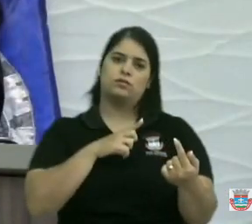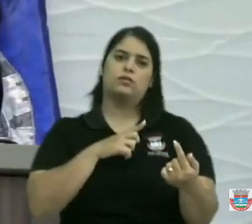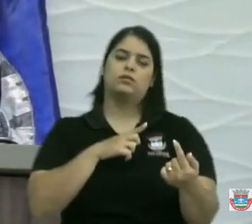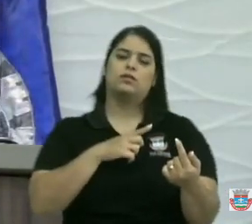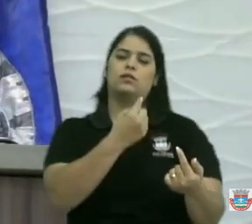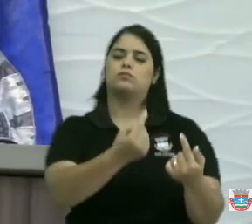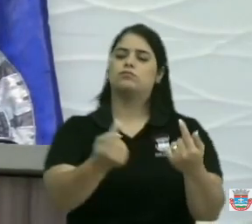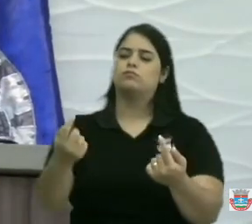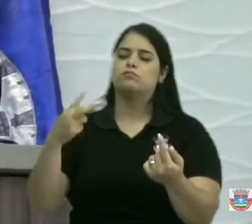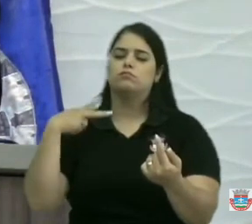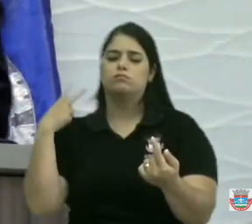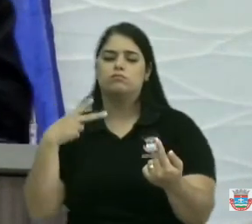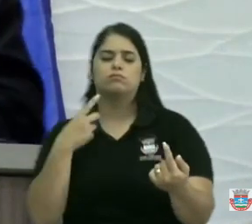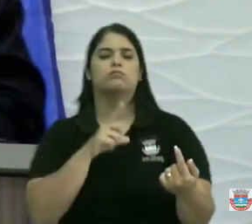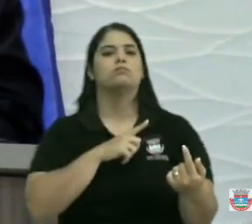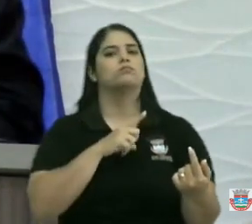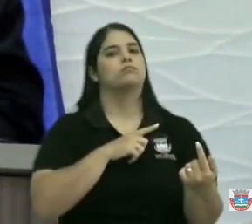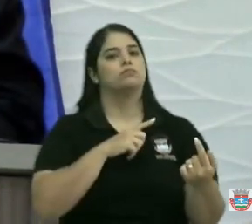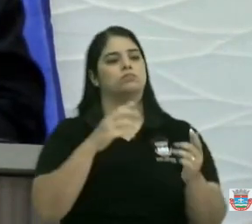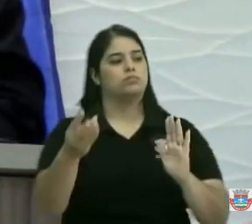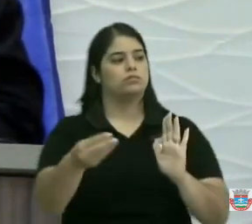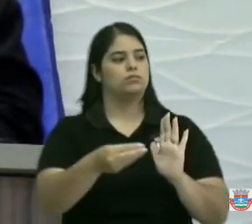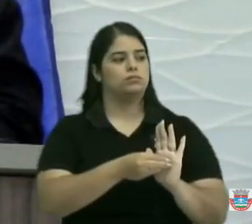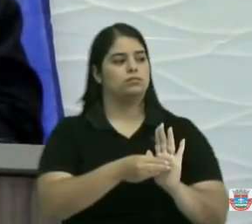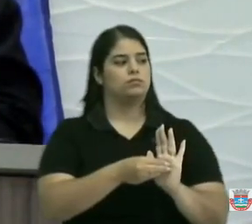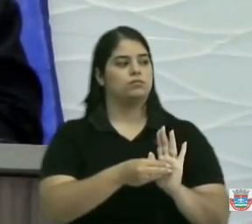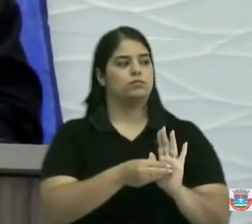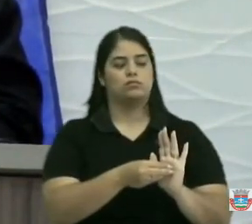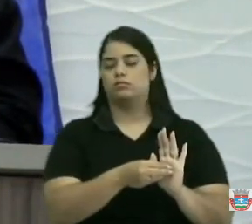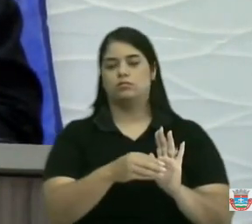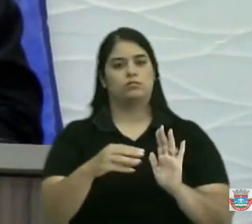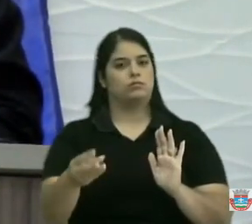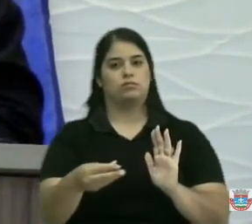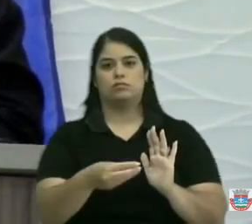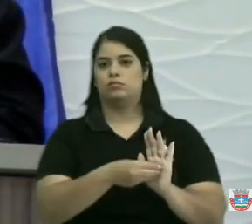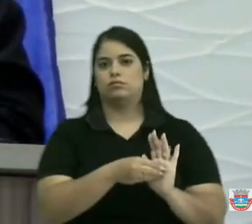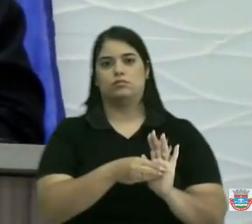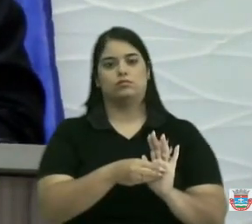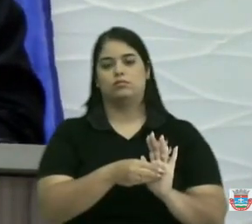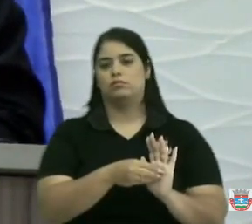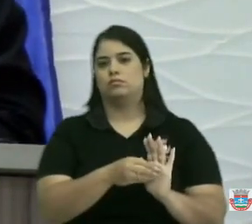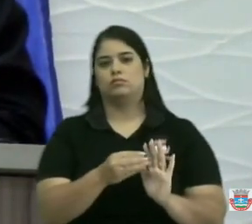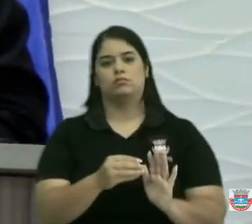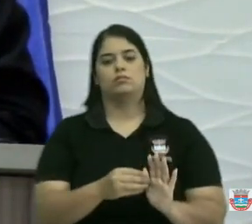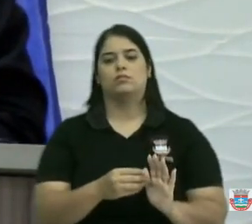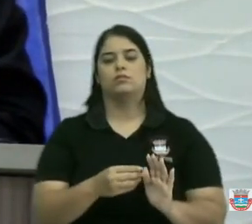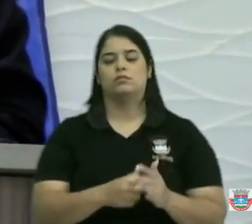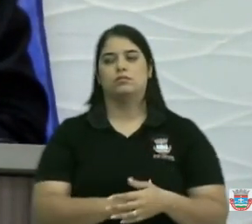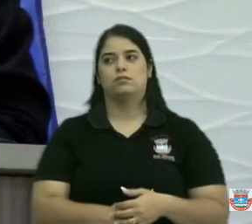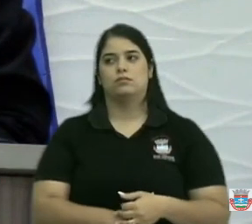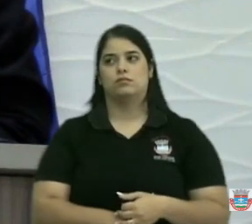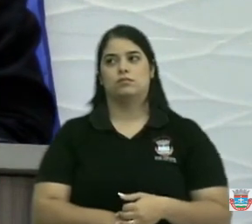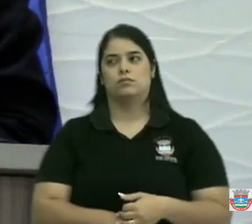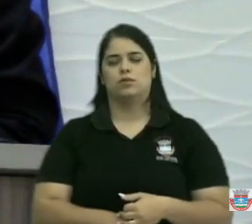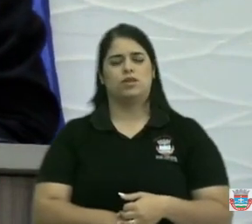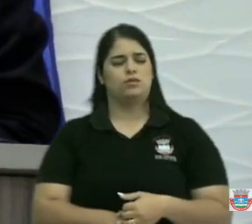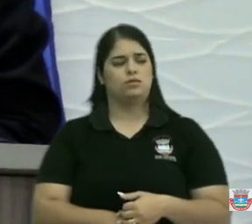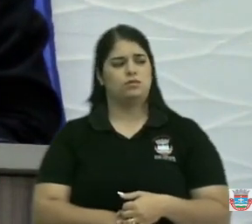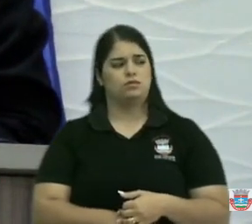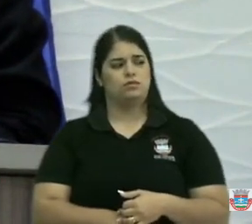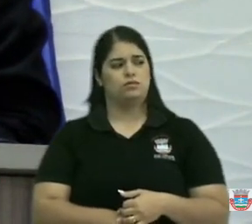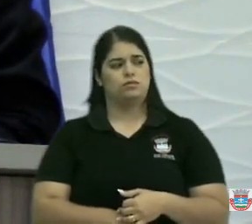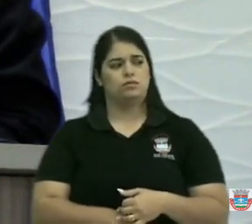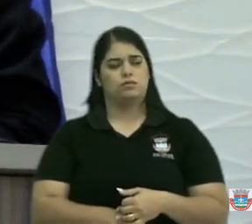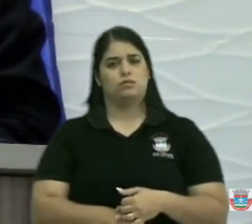vereador tem aqui uma emenda hoje mais ou menos em torno de 130 mil reais colocamos já